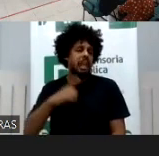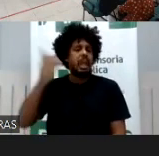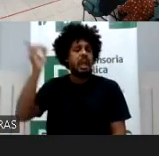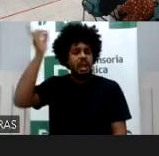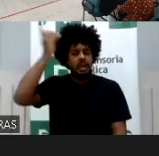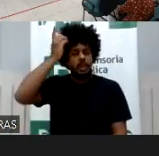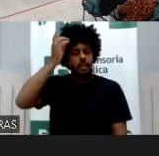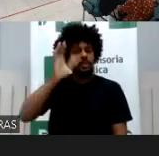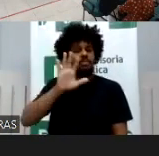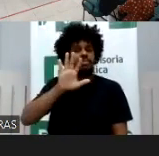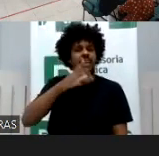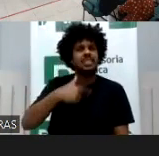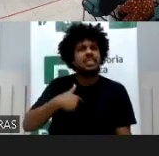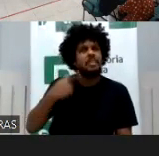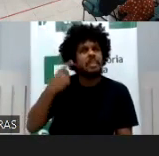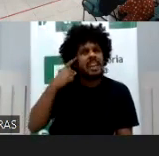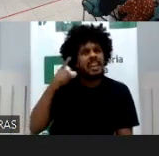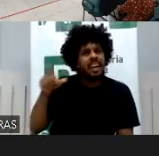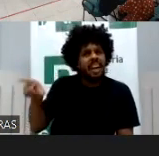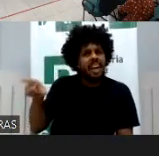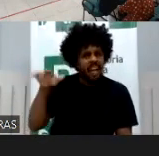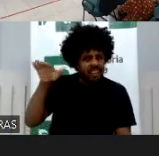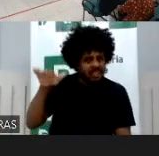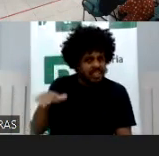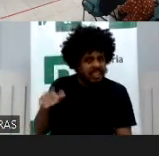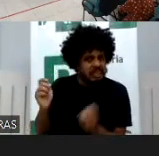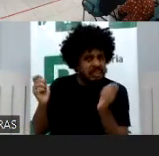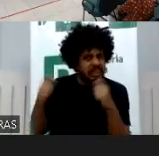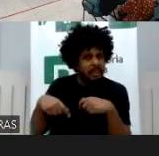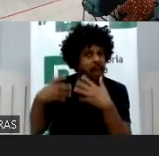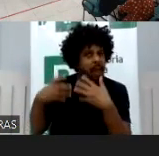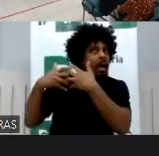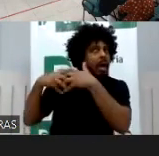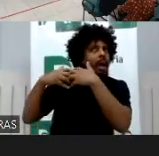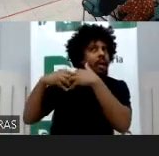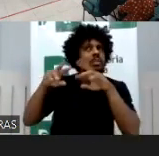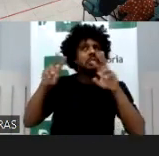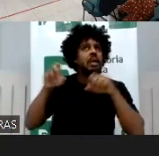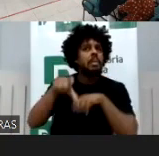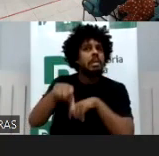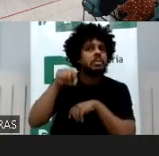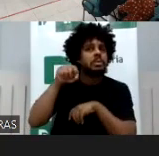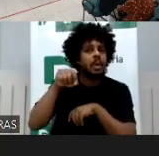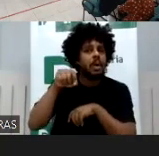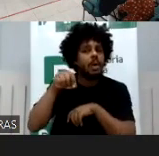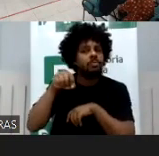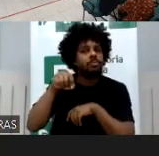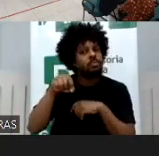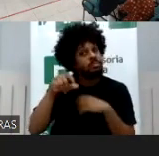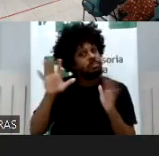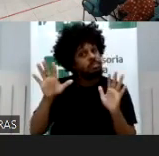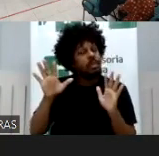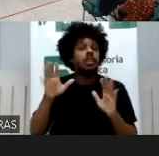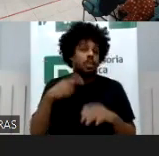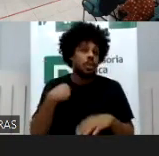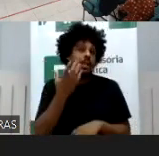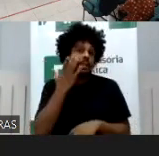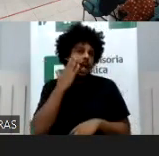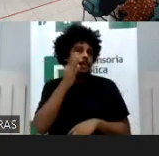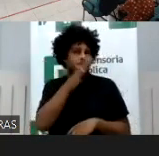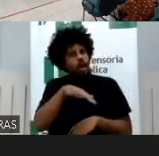consentimento maduro, pensado? É o exercício de uma escolha efetiva? Válida juridicamente não é, a gente sabe,